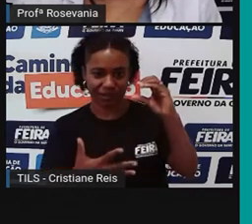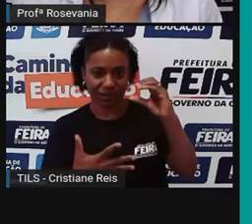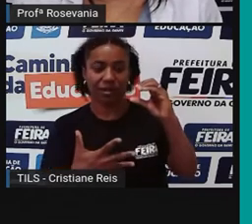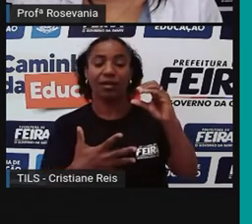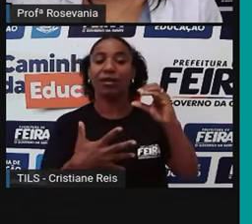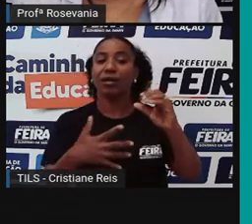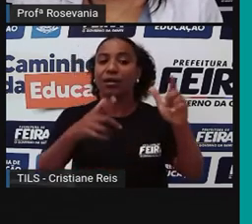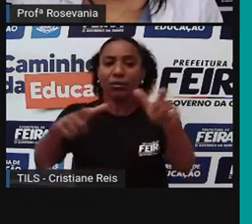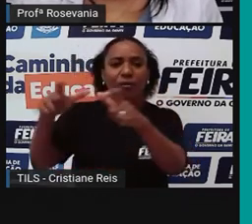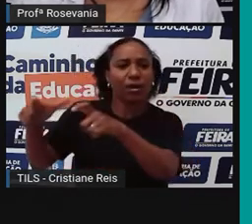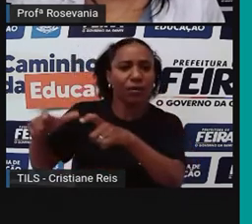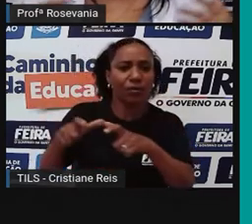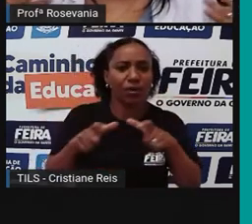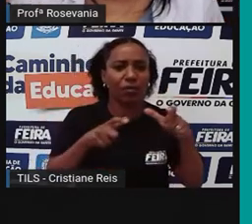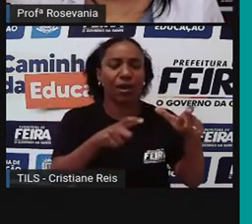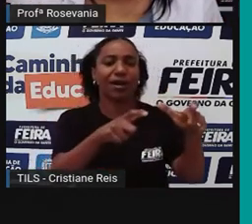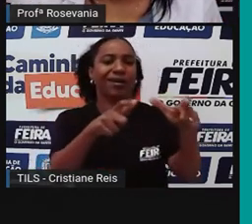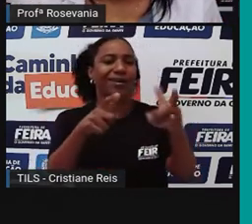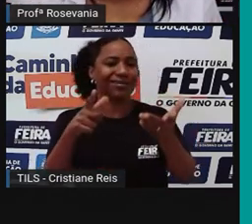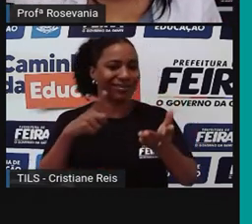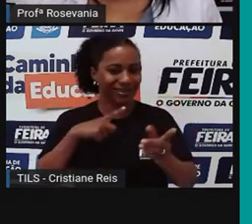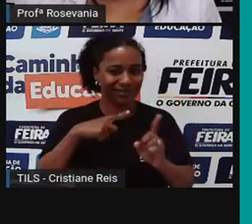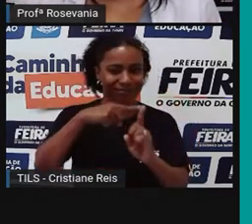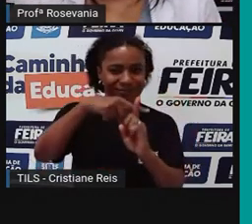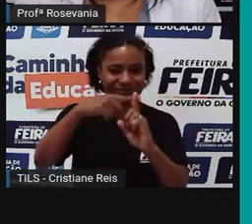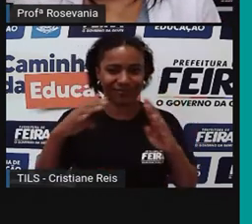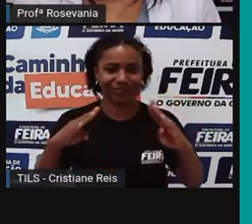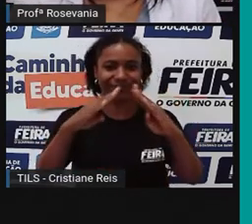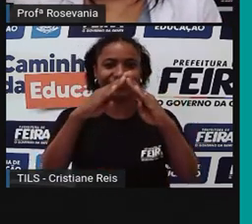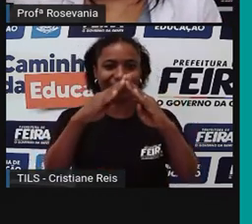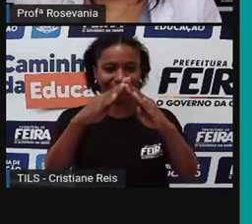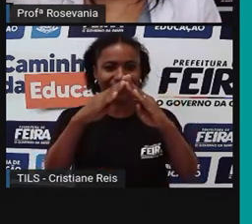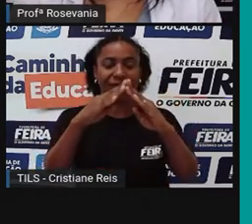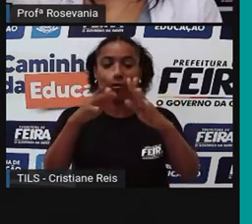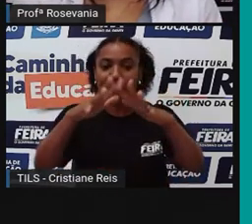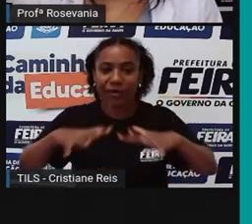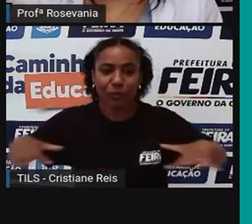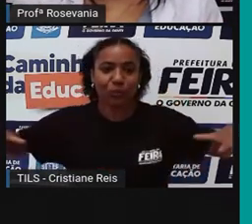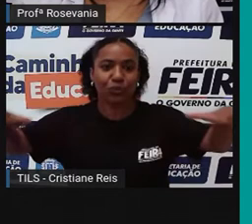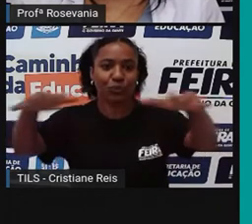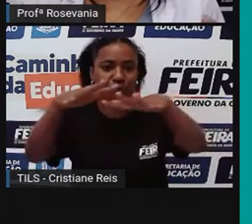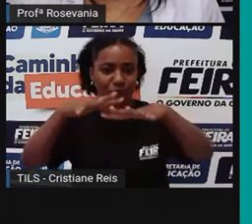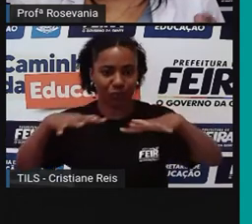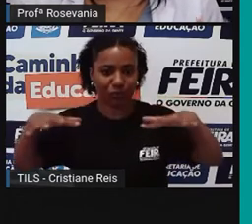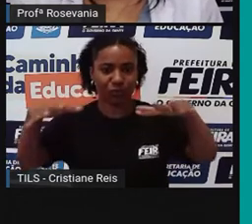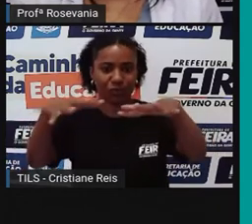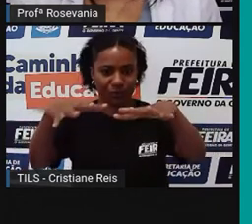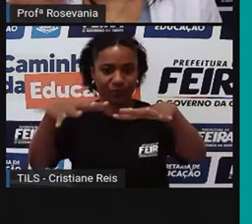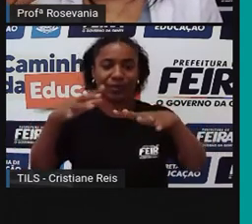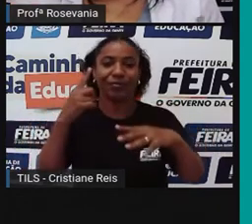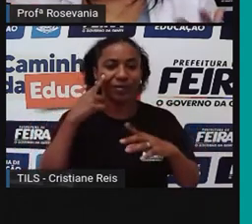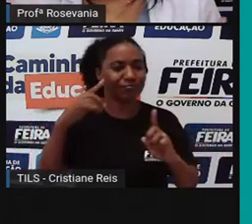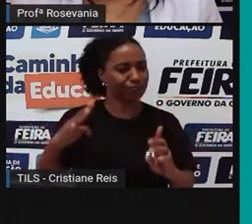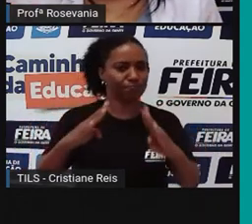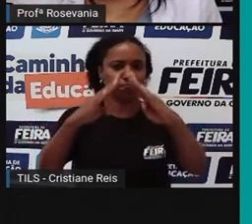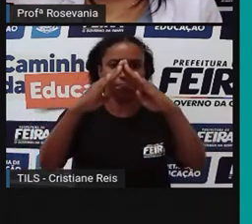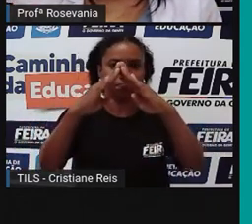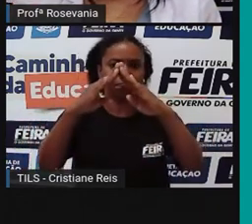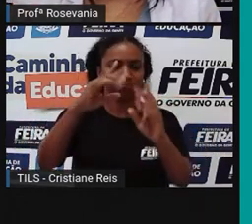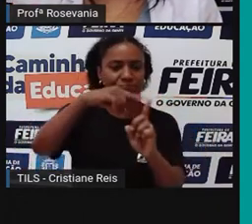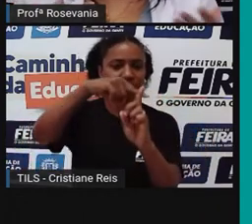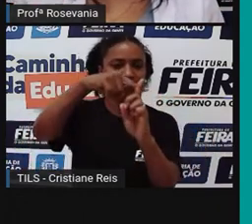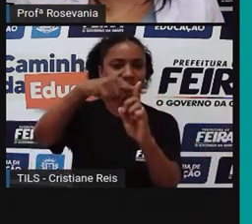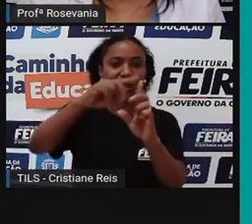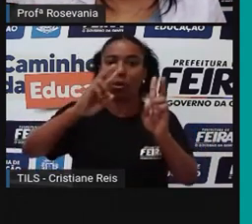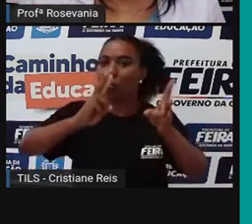espaço de Feira de Santana, sempre esteve presente nas suas paisagens e são monumentos que resistem ao longo do